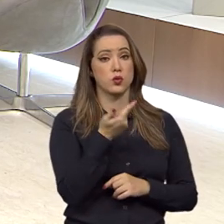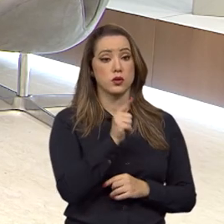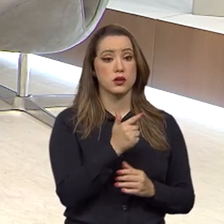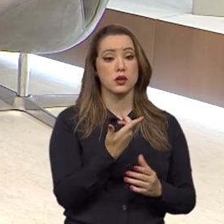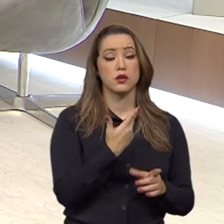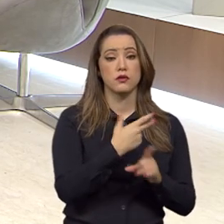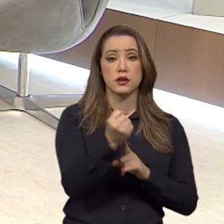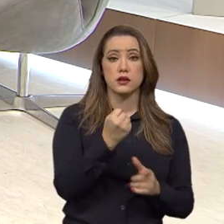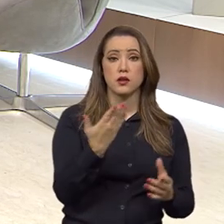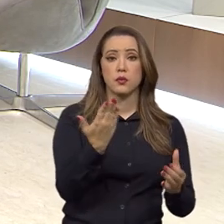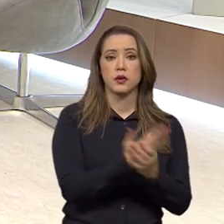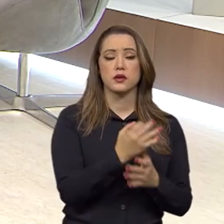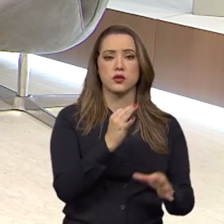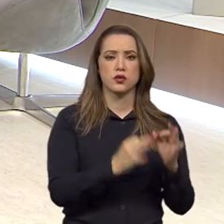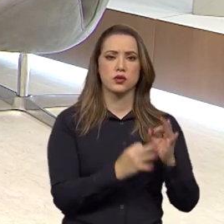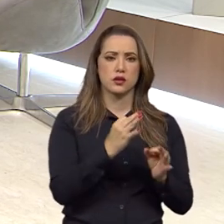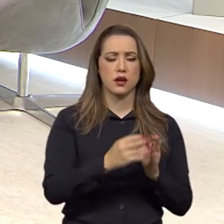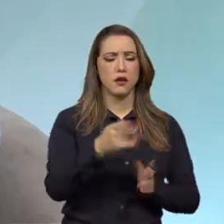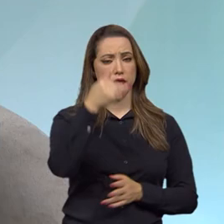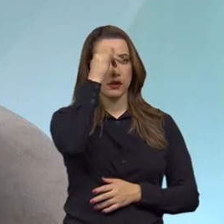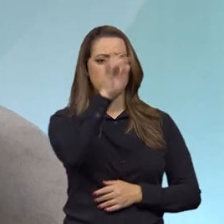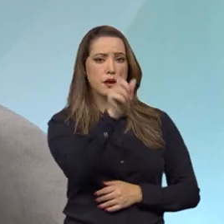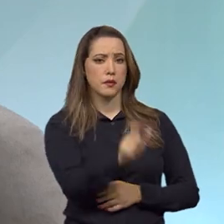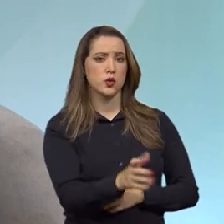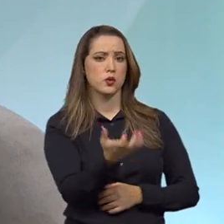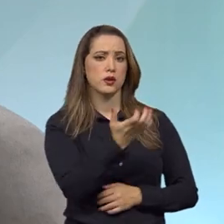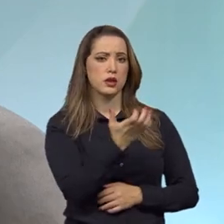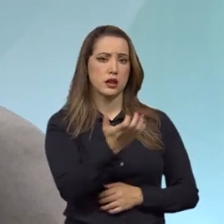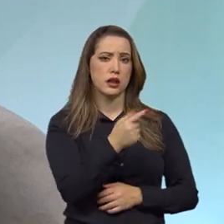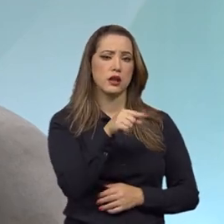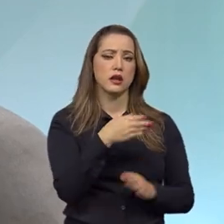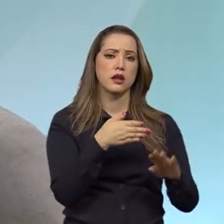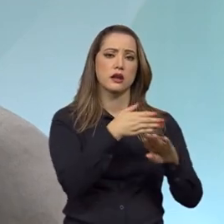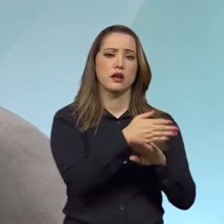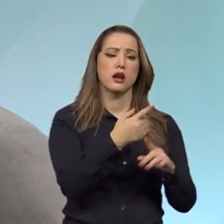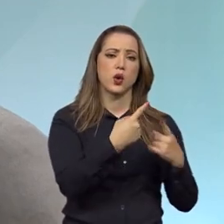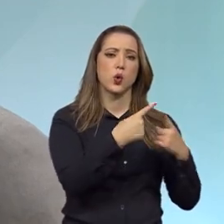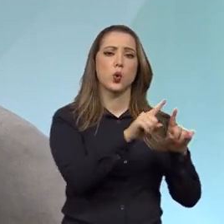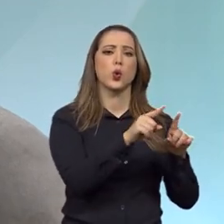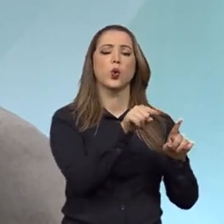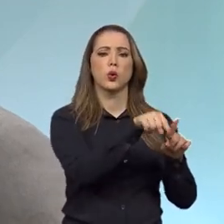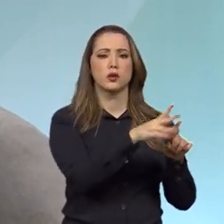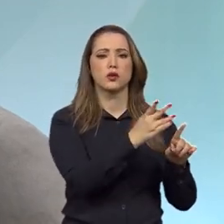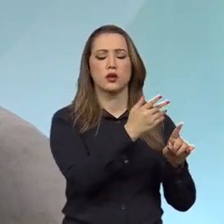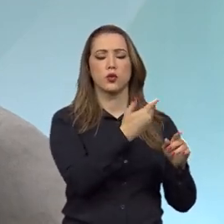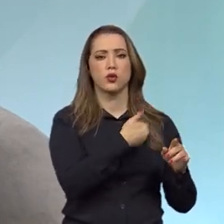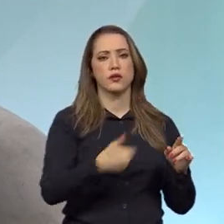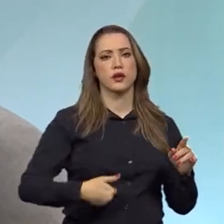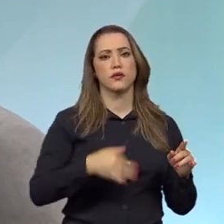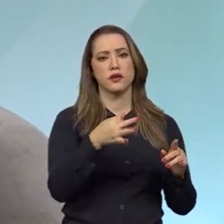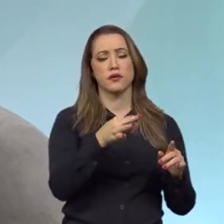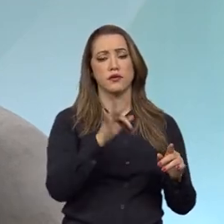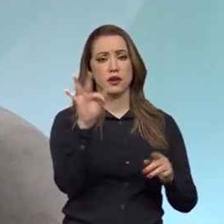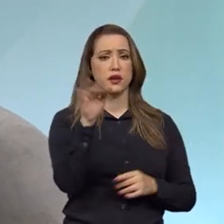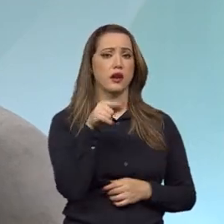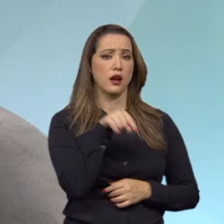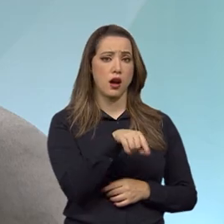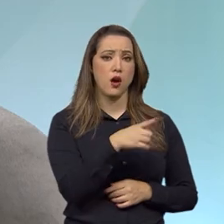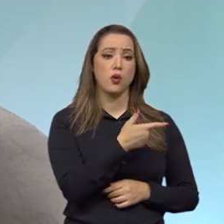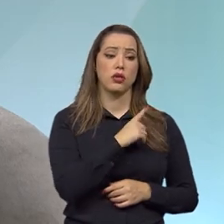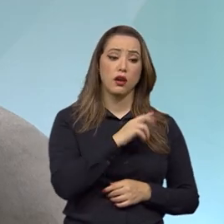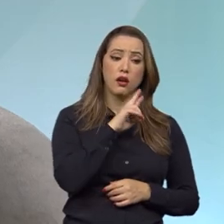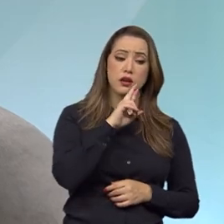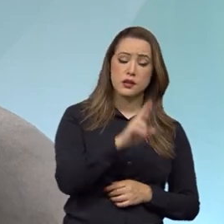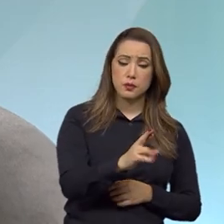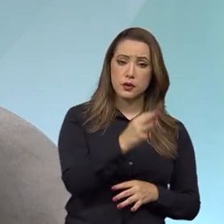evitando que alguém que entre com uma ação judicial contra a União, por exemplo, perdas e danos, que aquela ação não seja justa, evitando que essa pessoa ganhe,